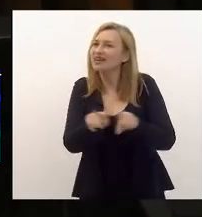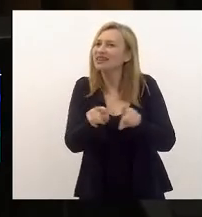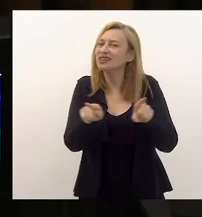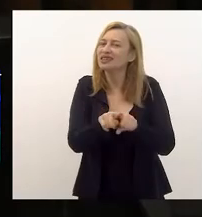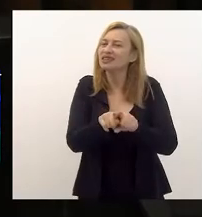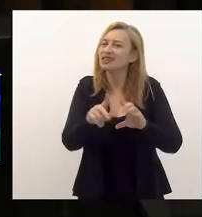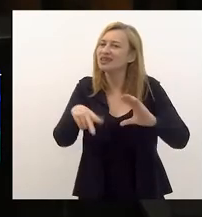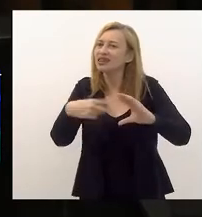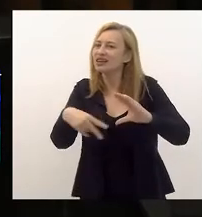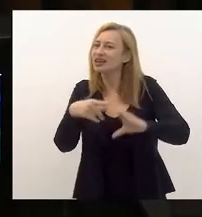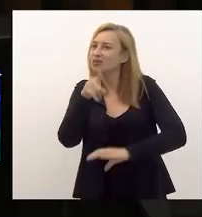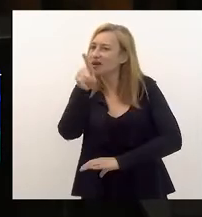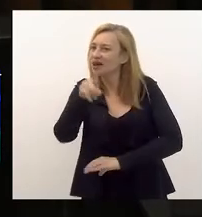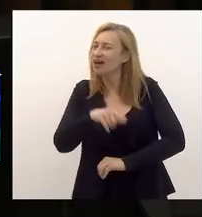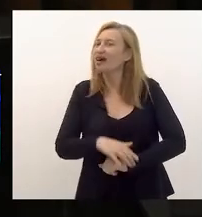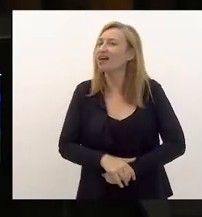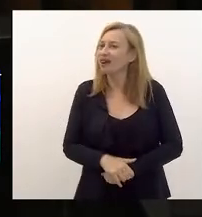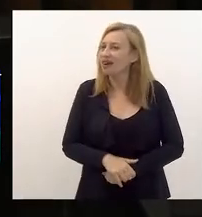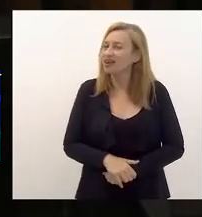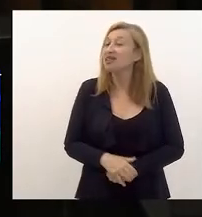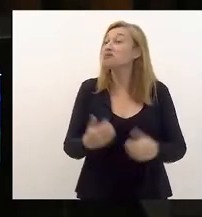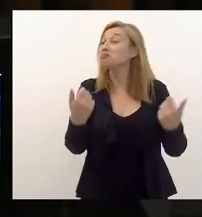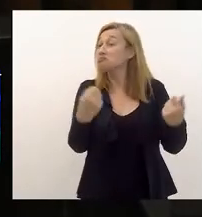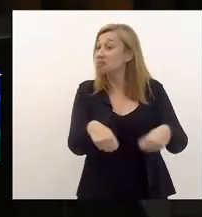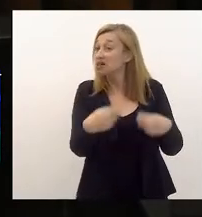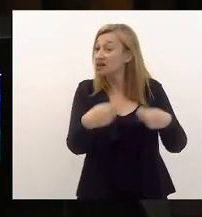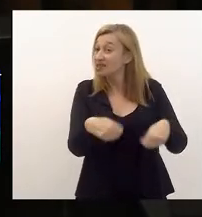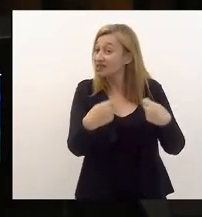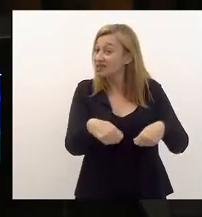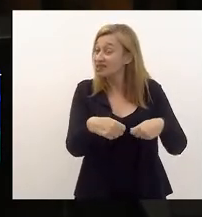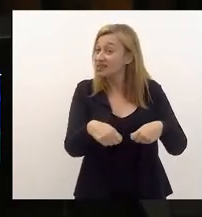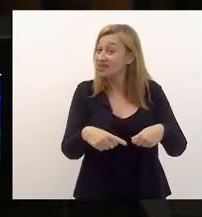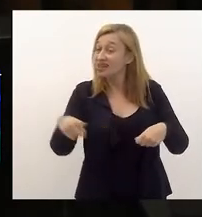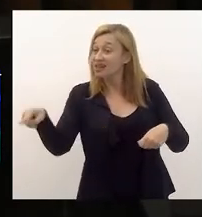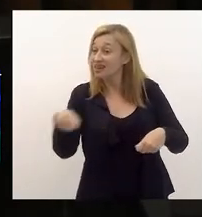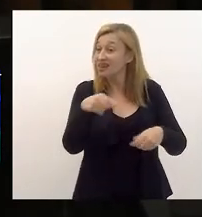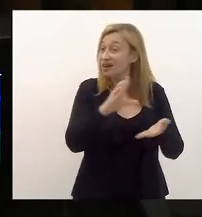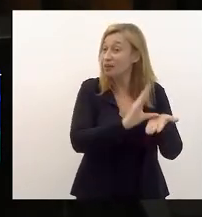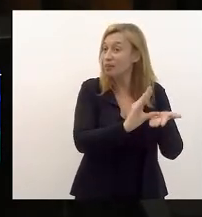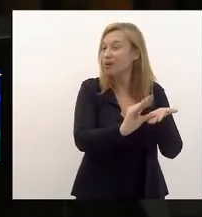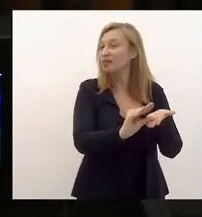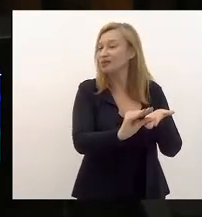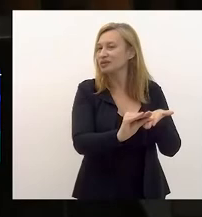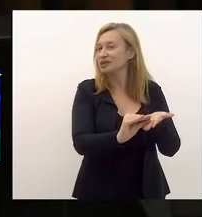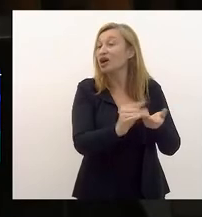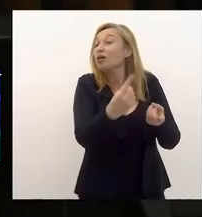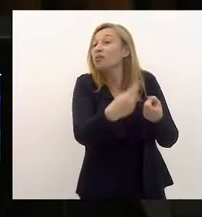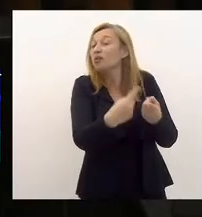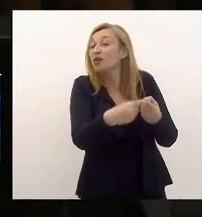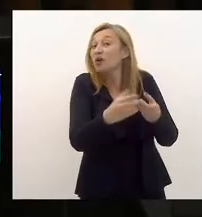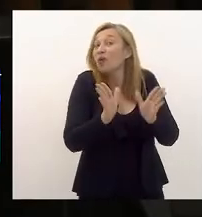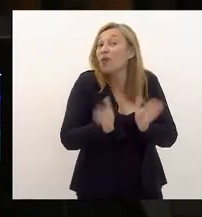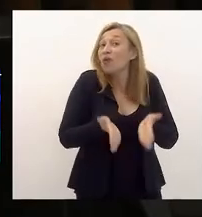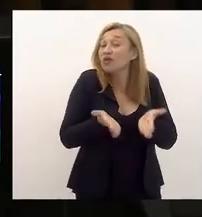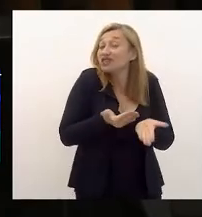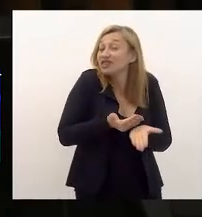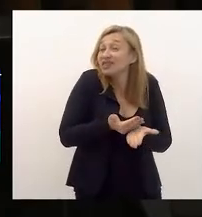Câmara da Capital que precisa ir à pauta. Porque, a partir de hoje,